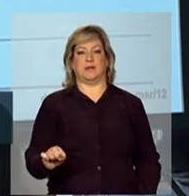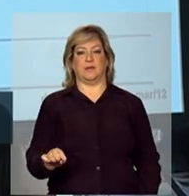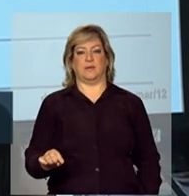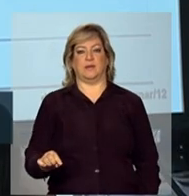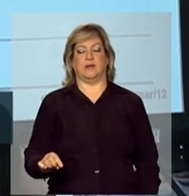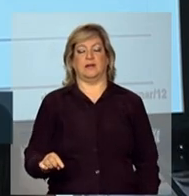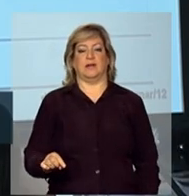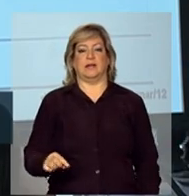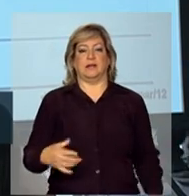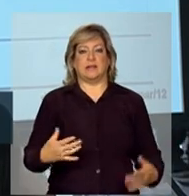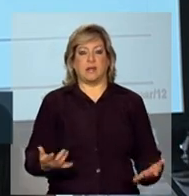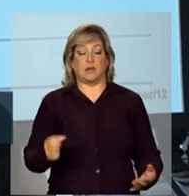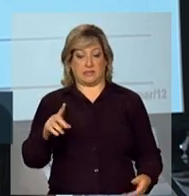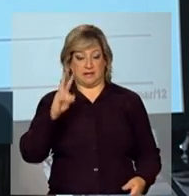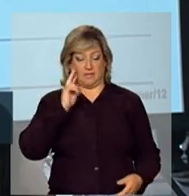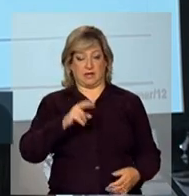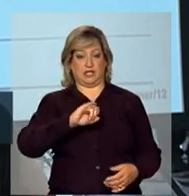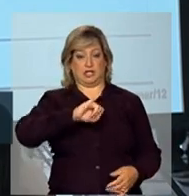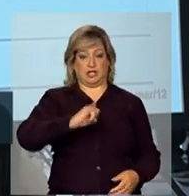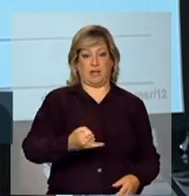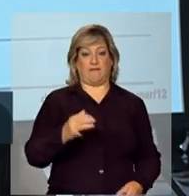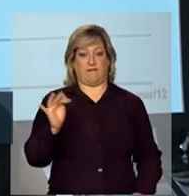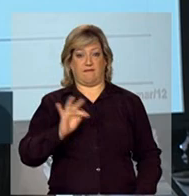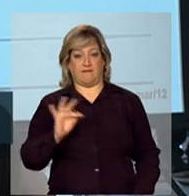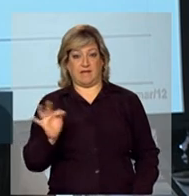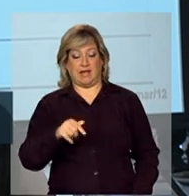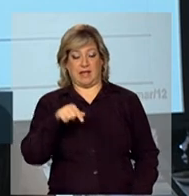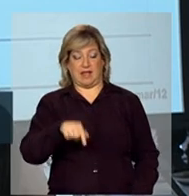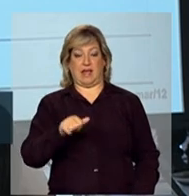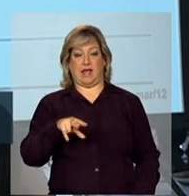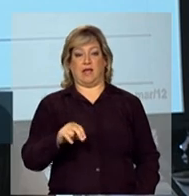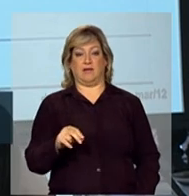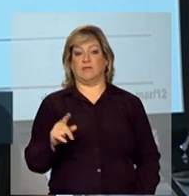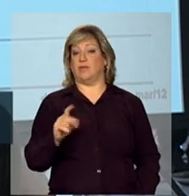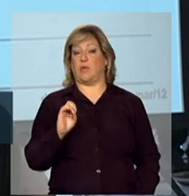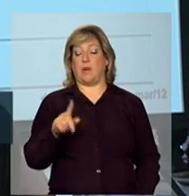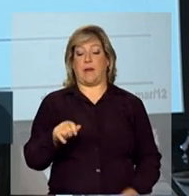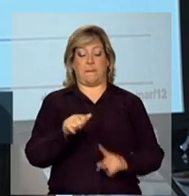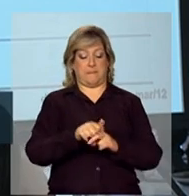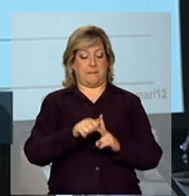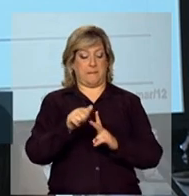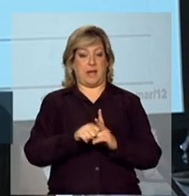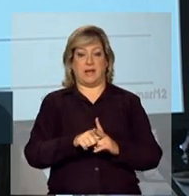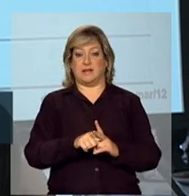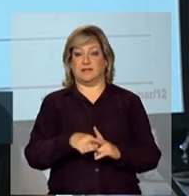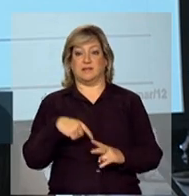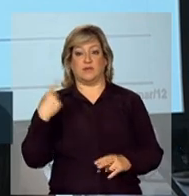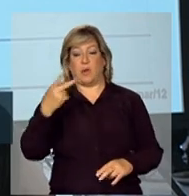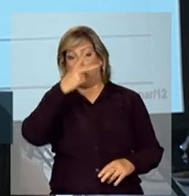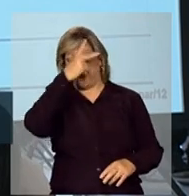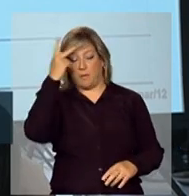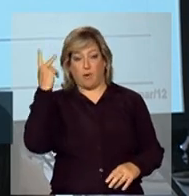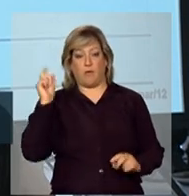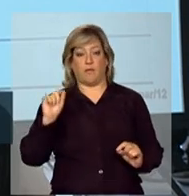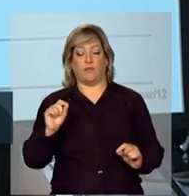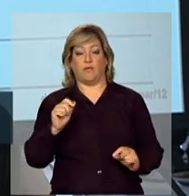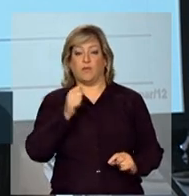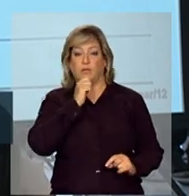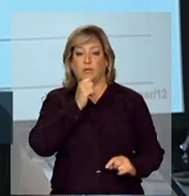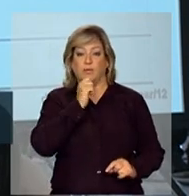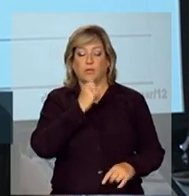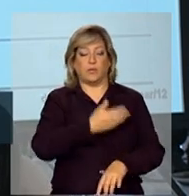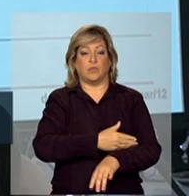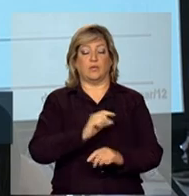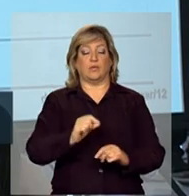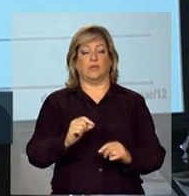a gente olhar o janeiro e fevereiro desse ano, que, inclusive, não são meses tradicionais de qualificação profissional, que é onde a nossa população, em